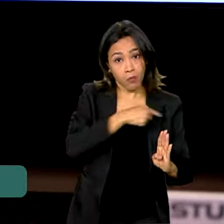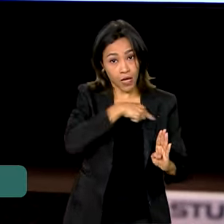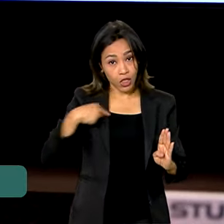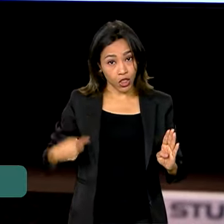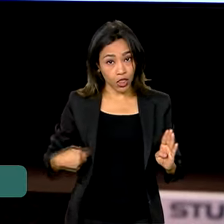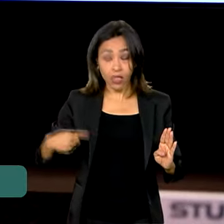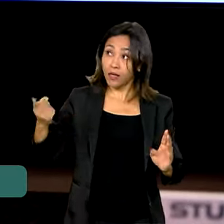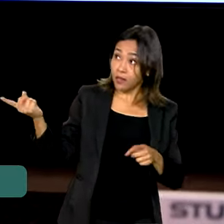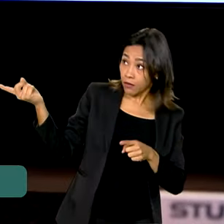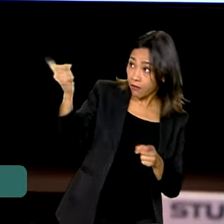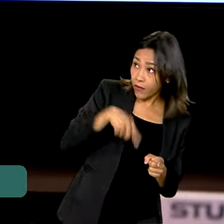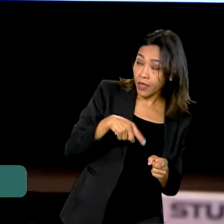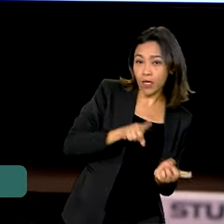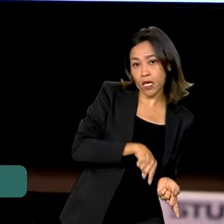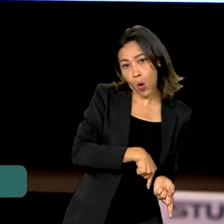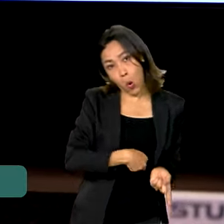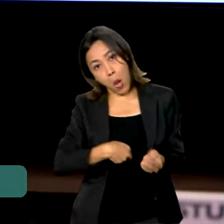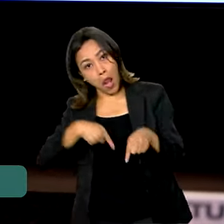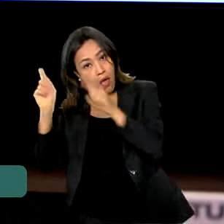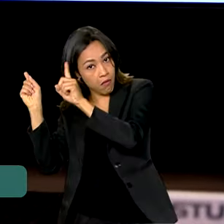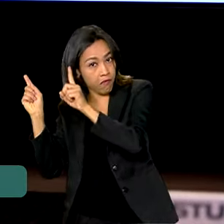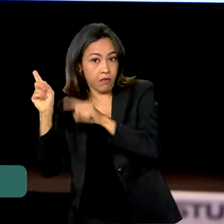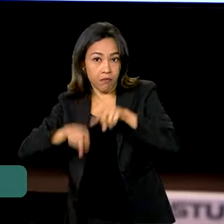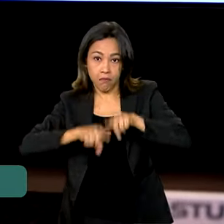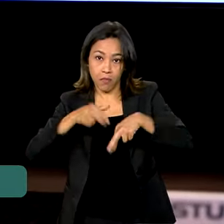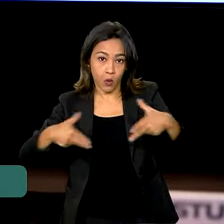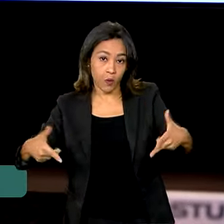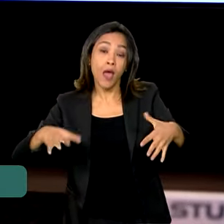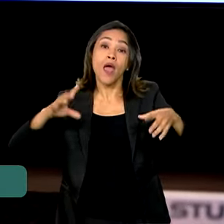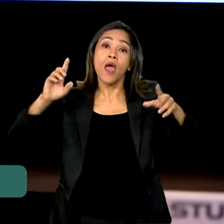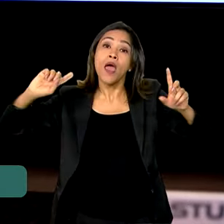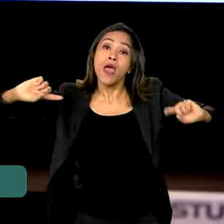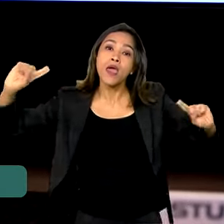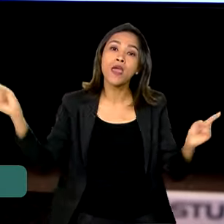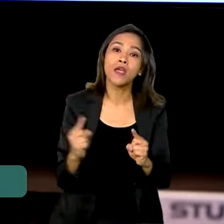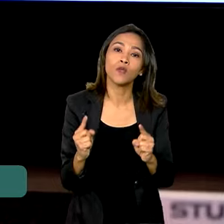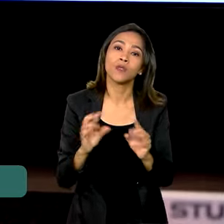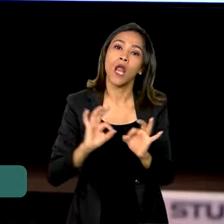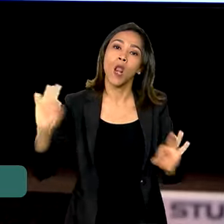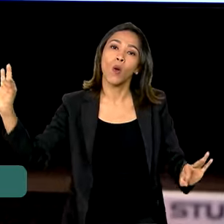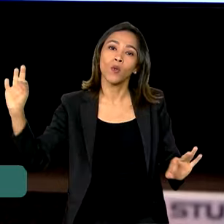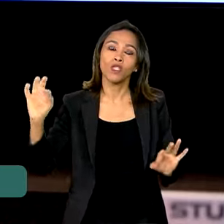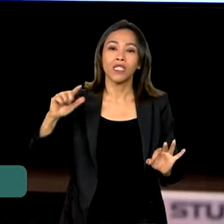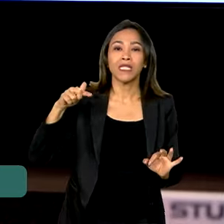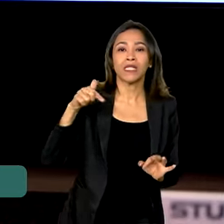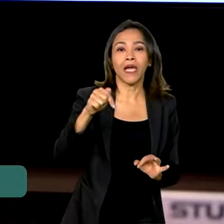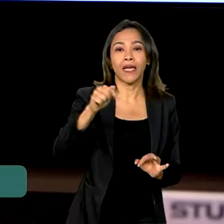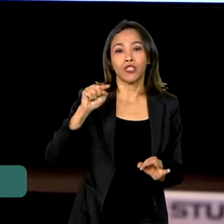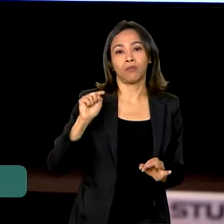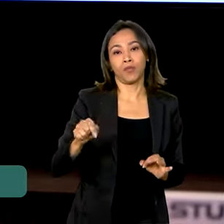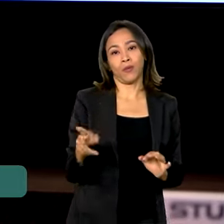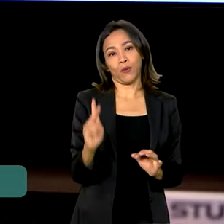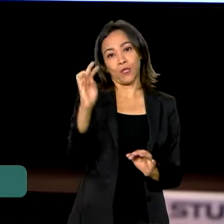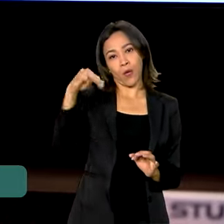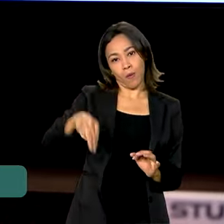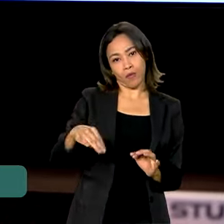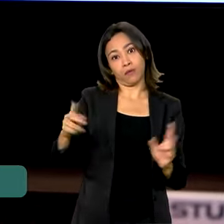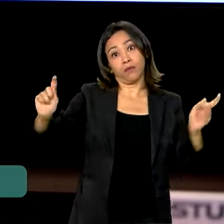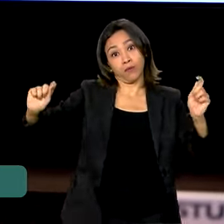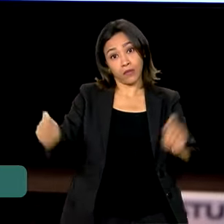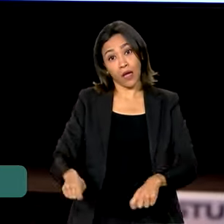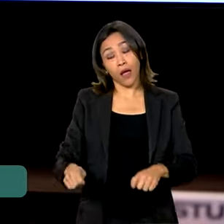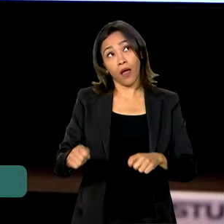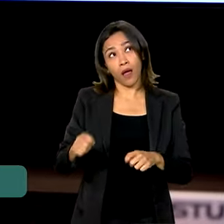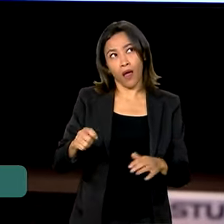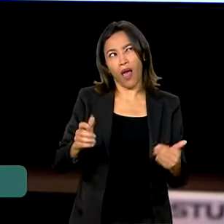trazer produtos de lá para cá também, nós estamos falando em reduzir a distância em pelo menos 7 mil quilômetros. Podemos chegar